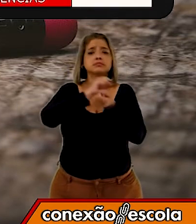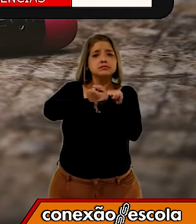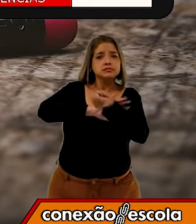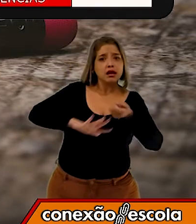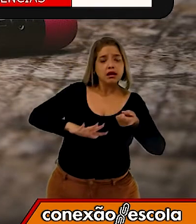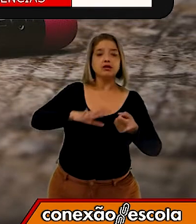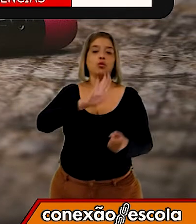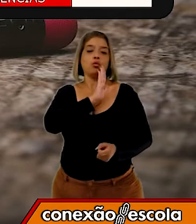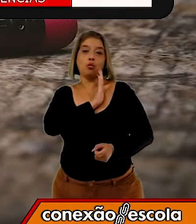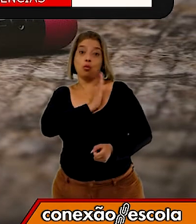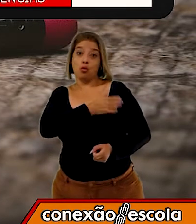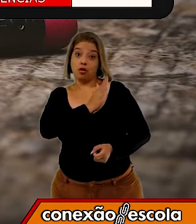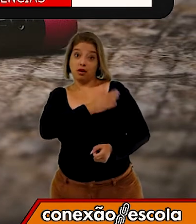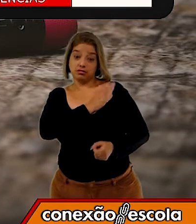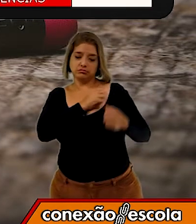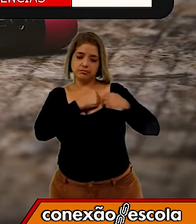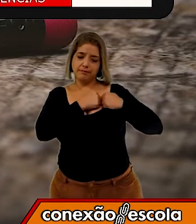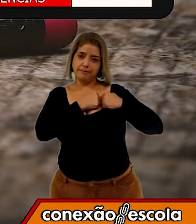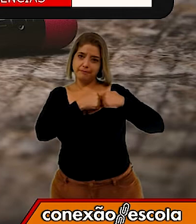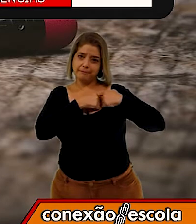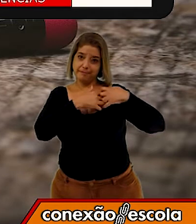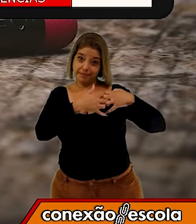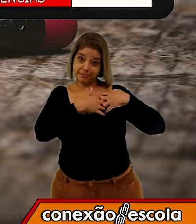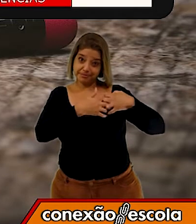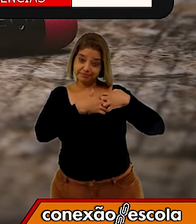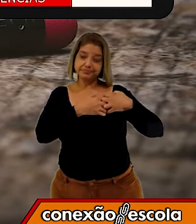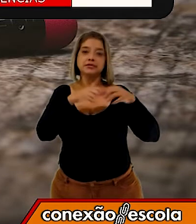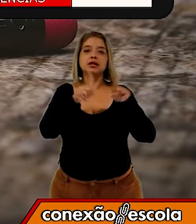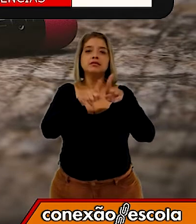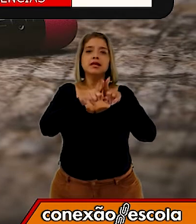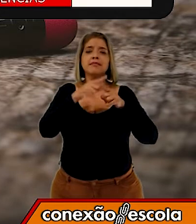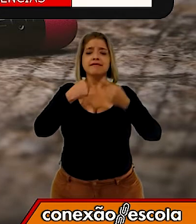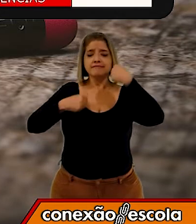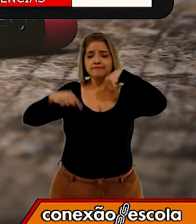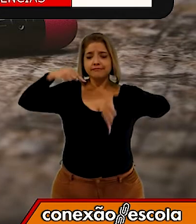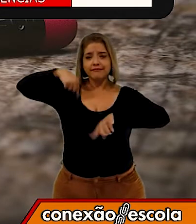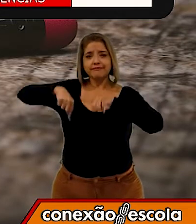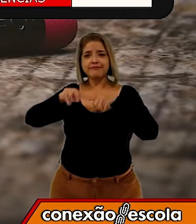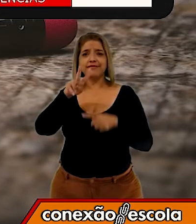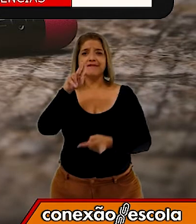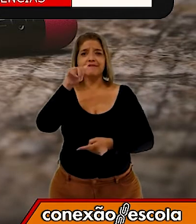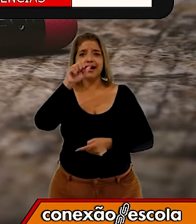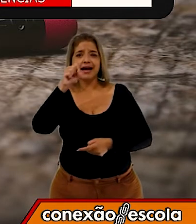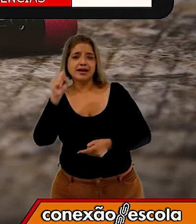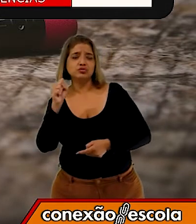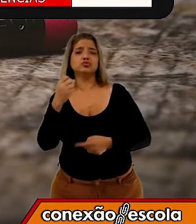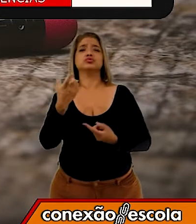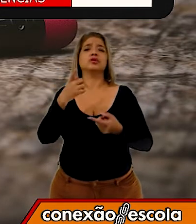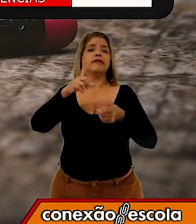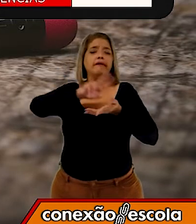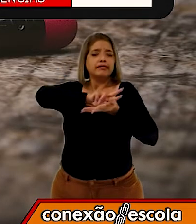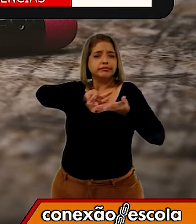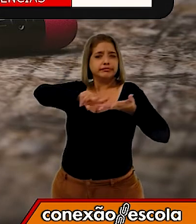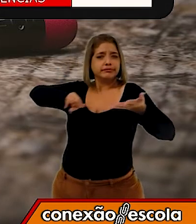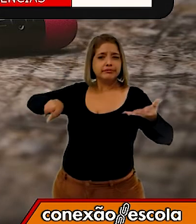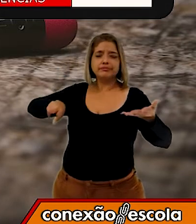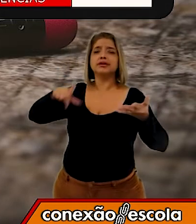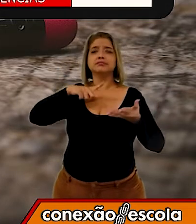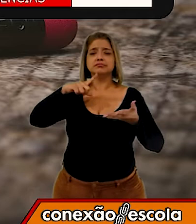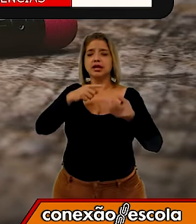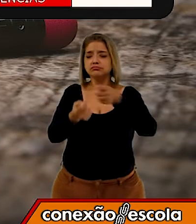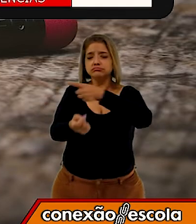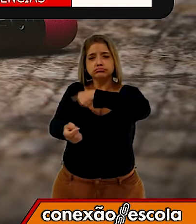coração e vasos sanguíneos, as artérias, veias e vasos capilares.